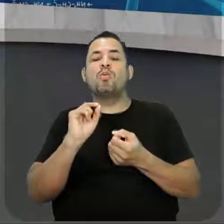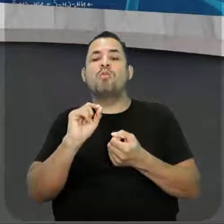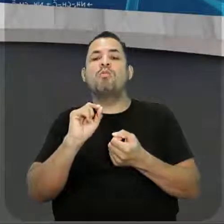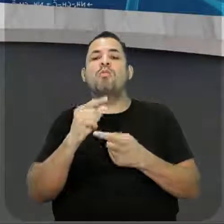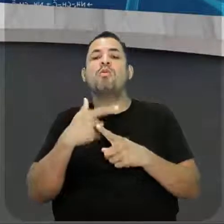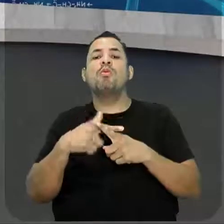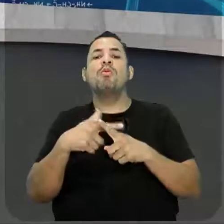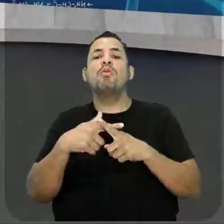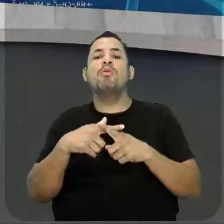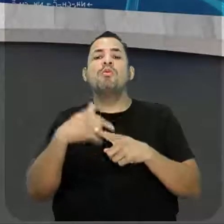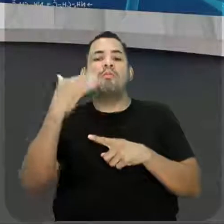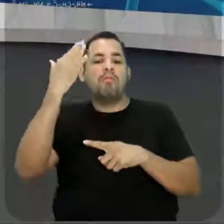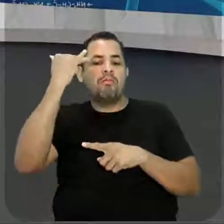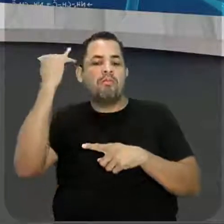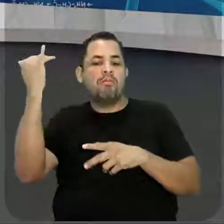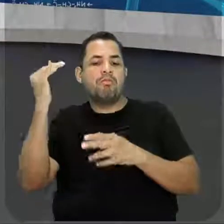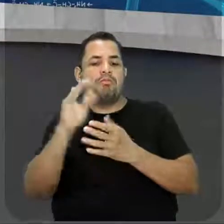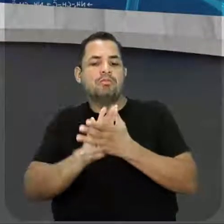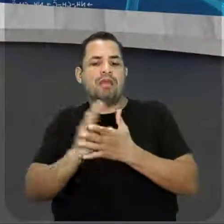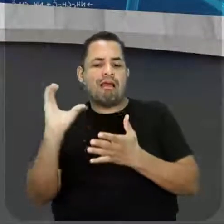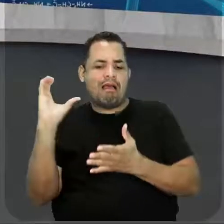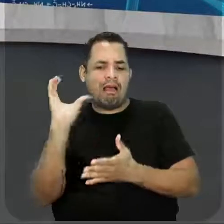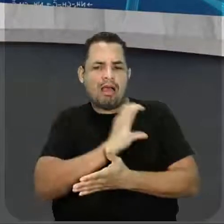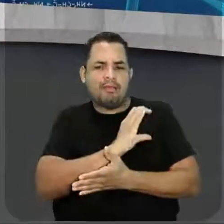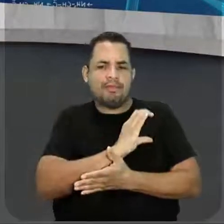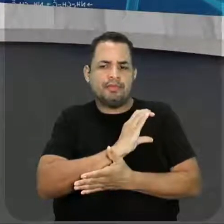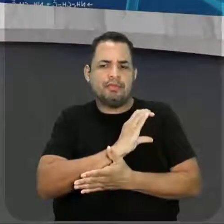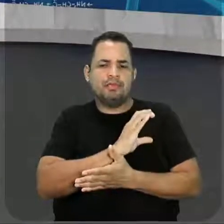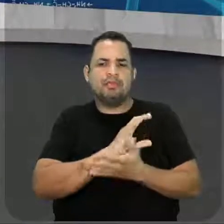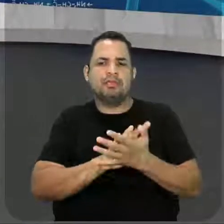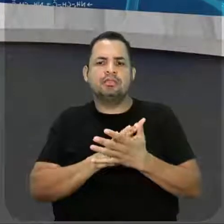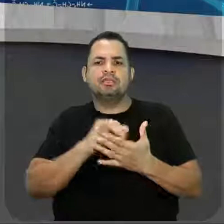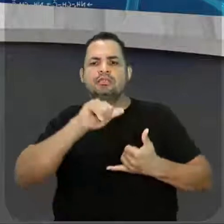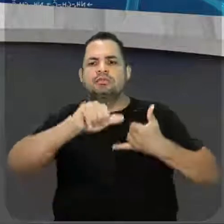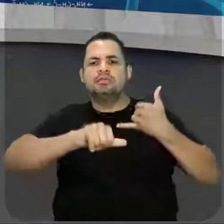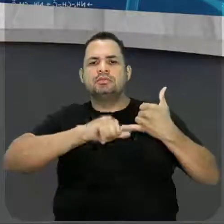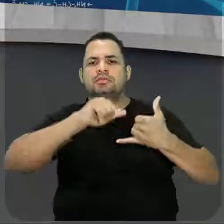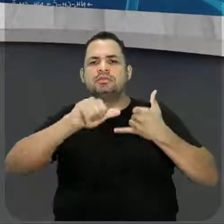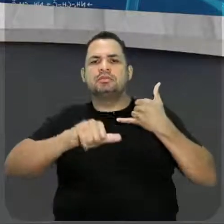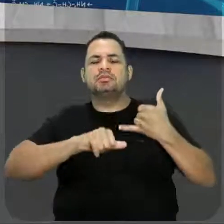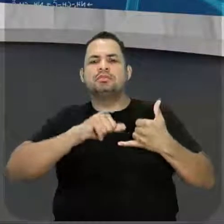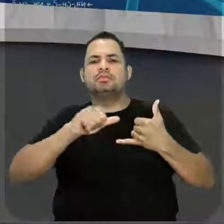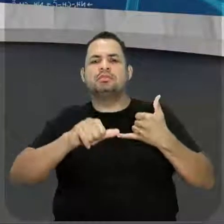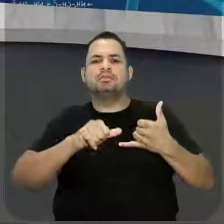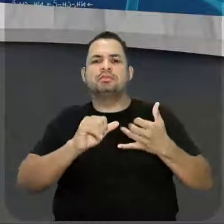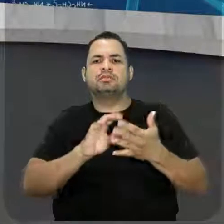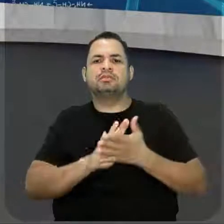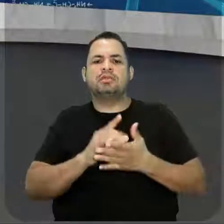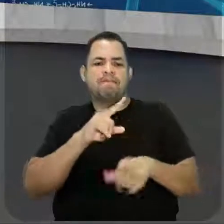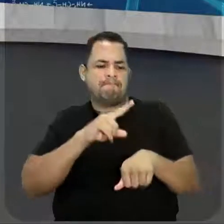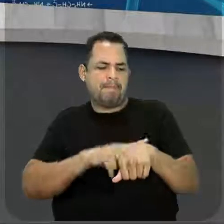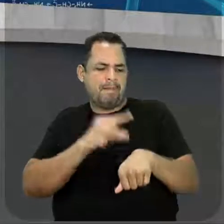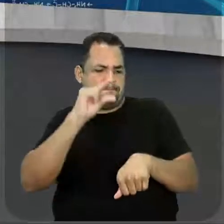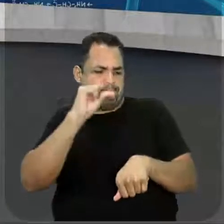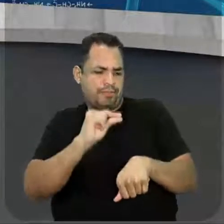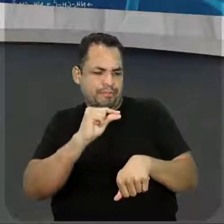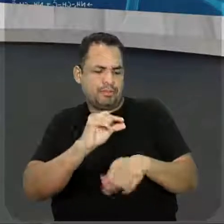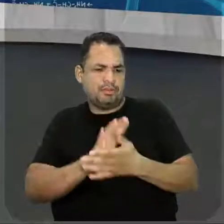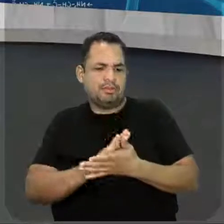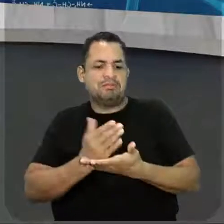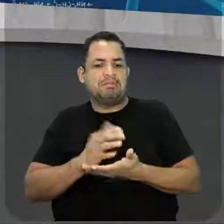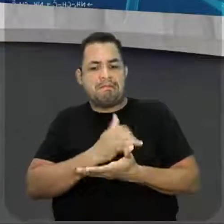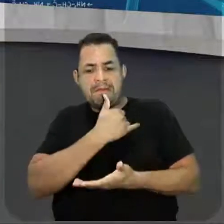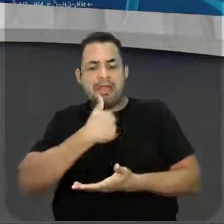sucesso da alta velocidade dessa reação, que é uma reação que ocorre em pouco tempo e com maior